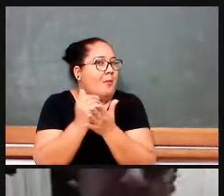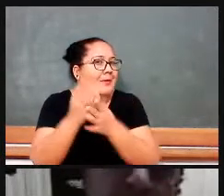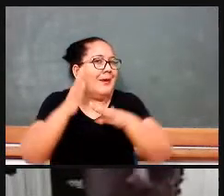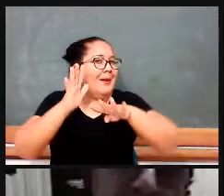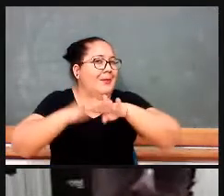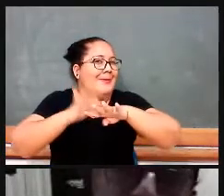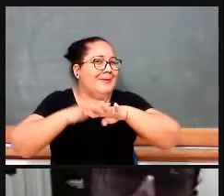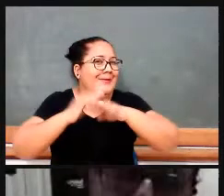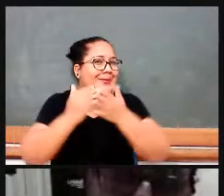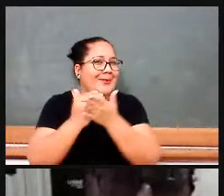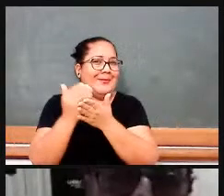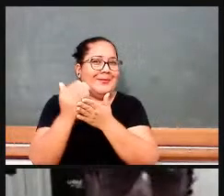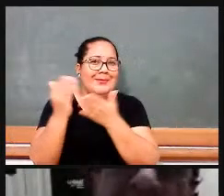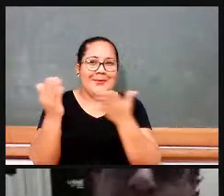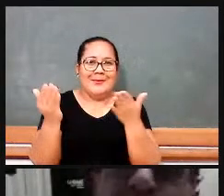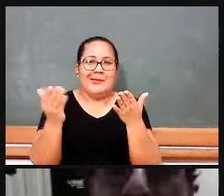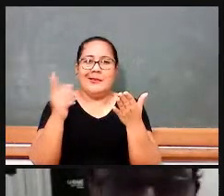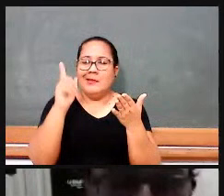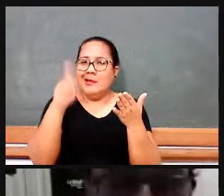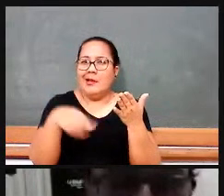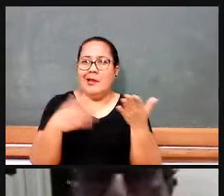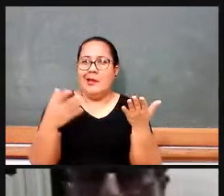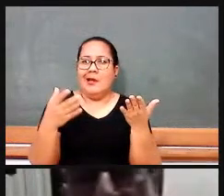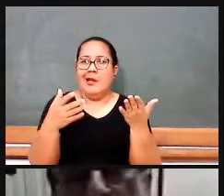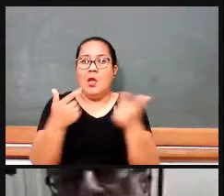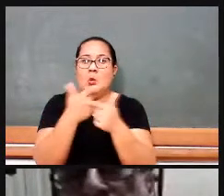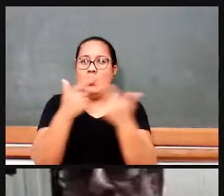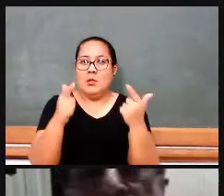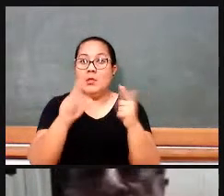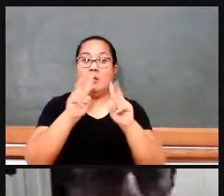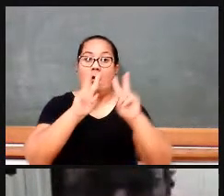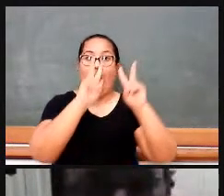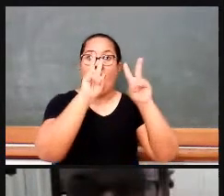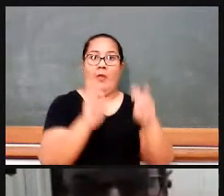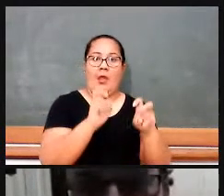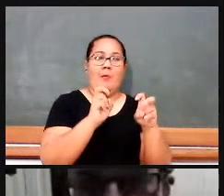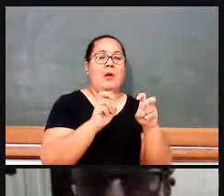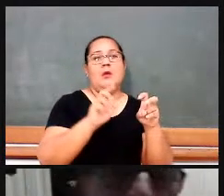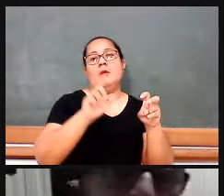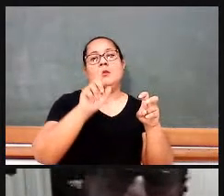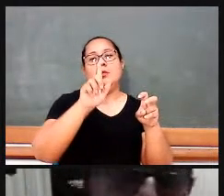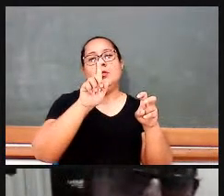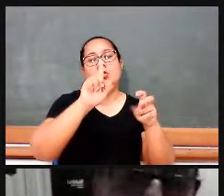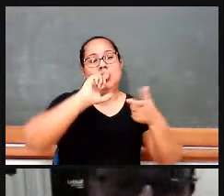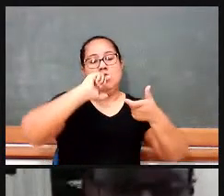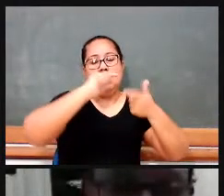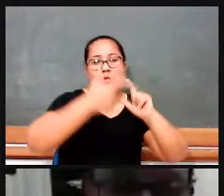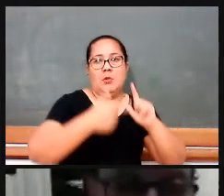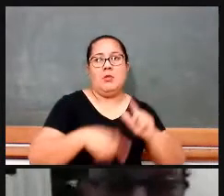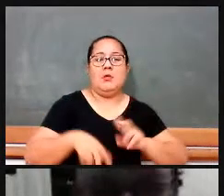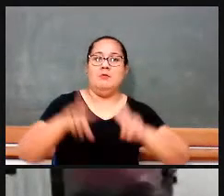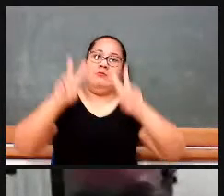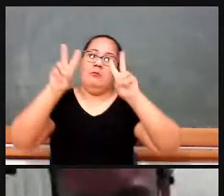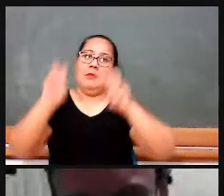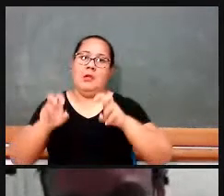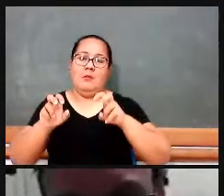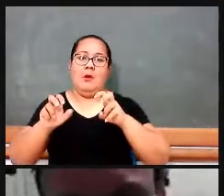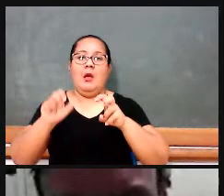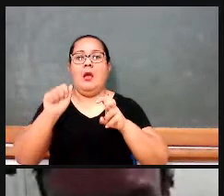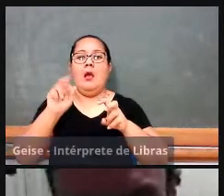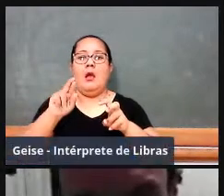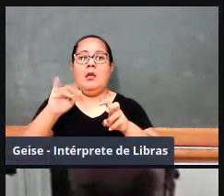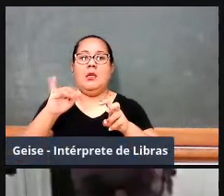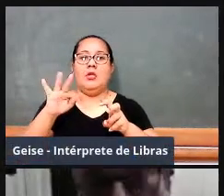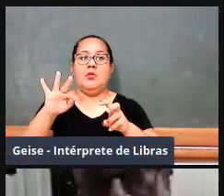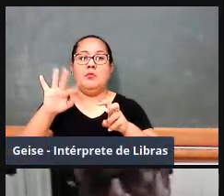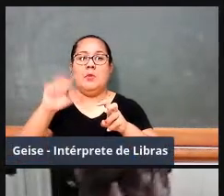não mais aparecendo tratado de geometria ou elementos de aritmética, não, agora é a disciplina matemática